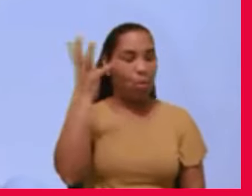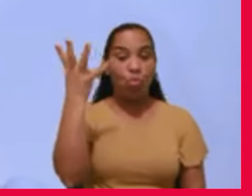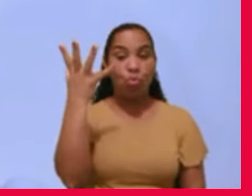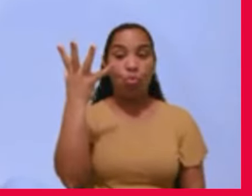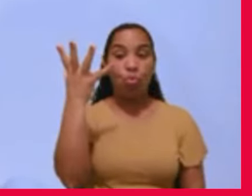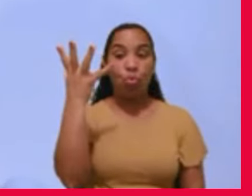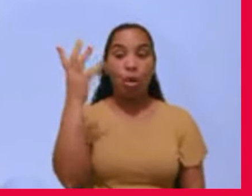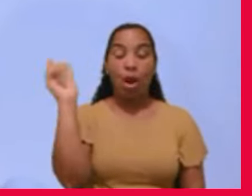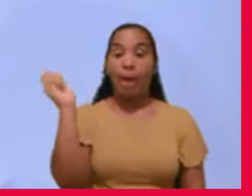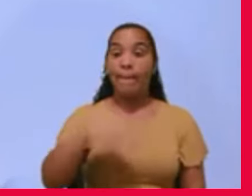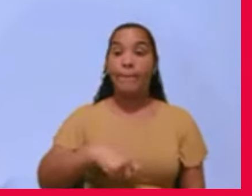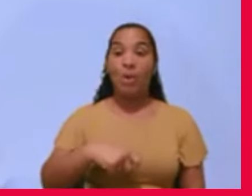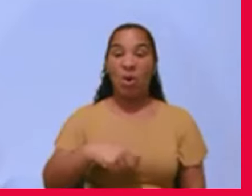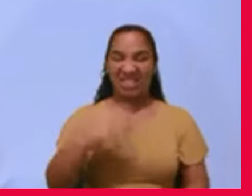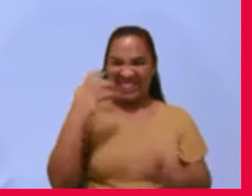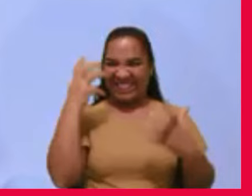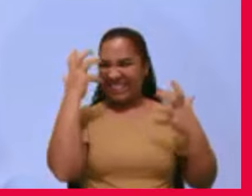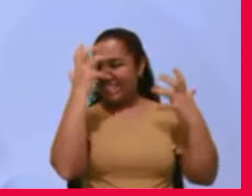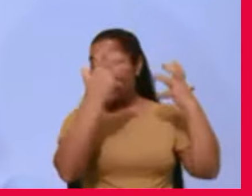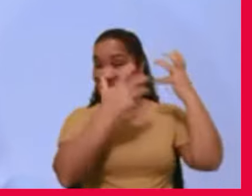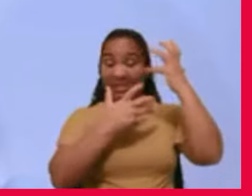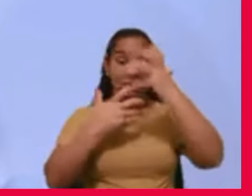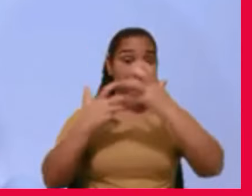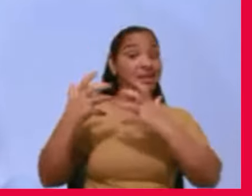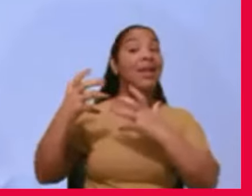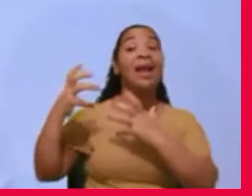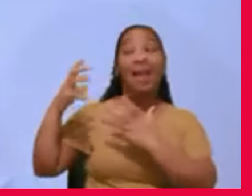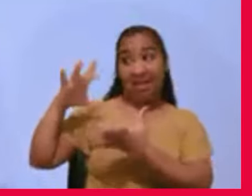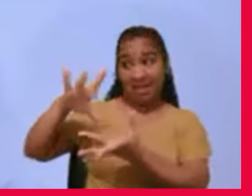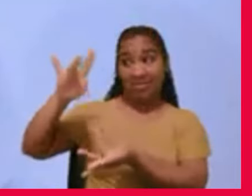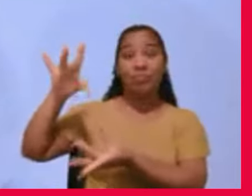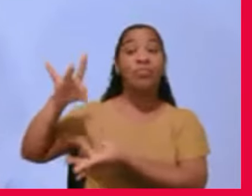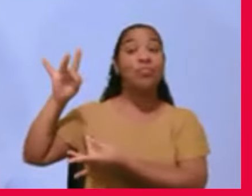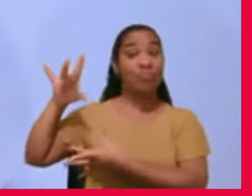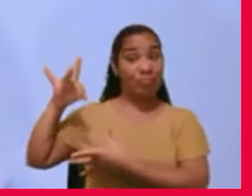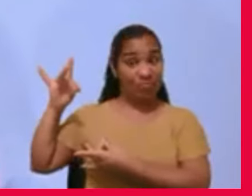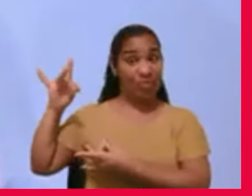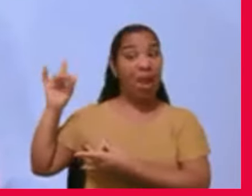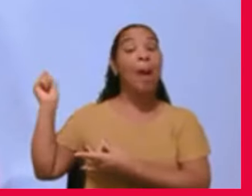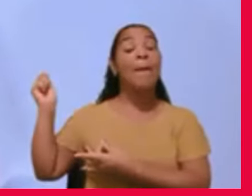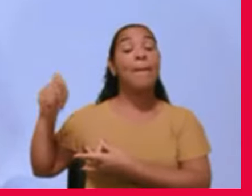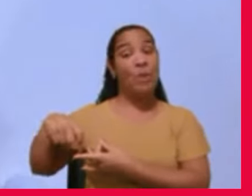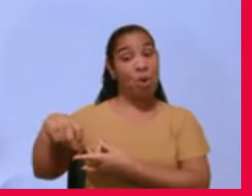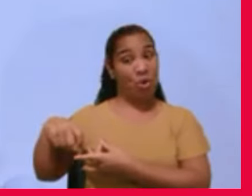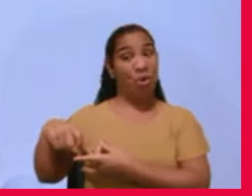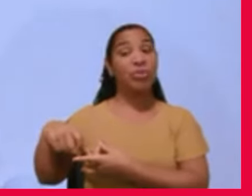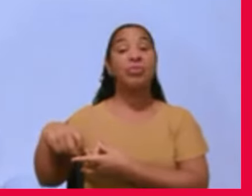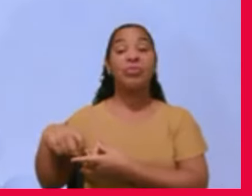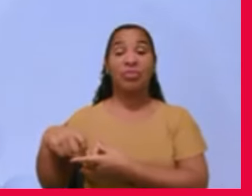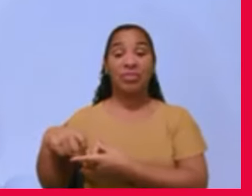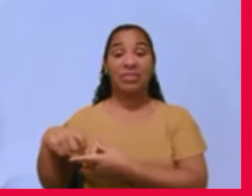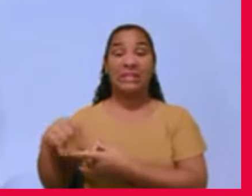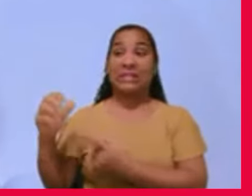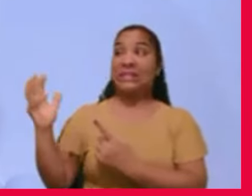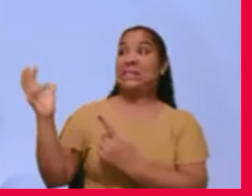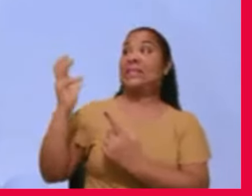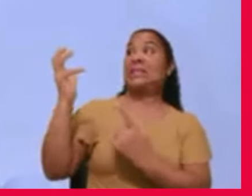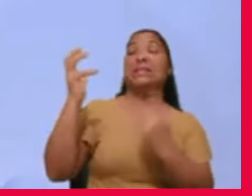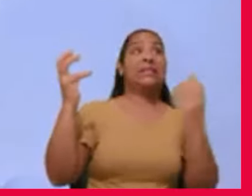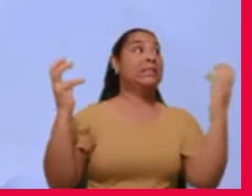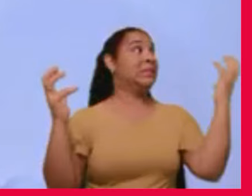perturbação espiritual, que recebendo a diversa e variada